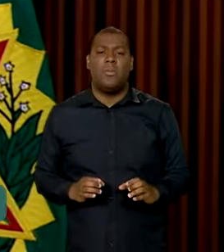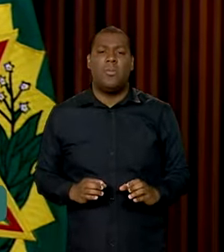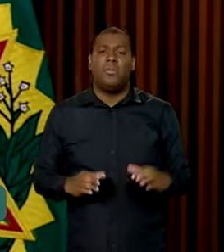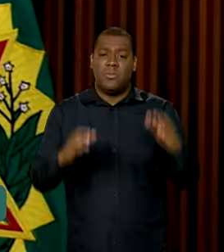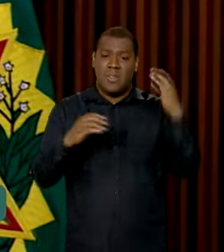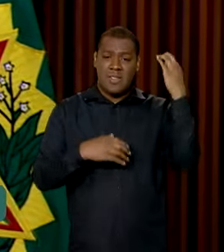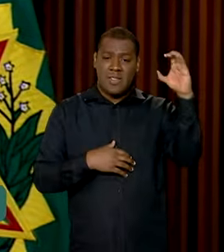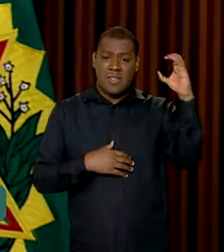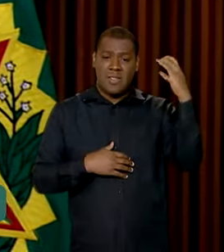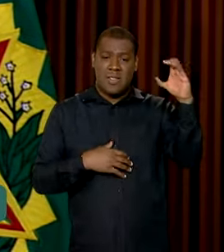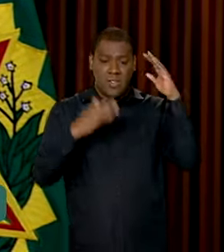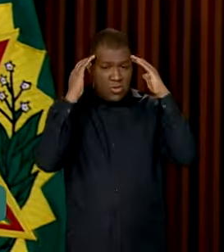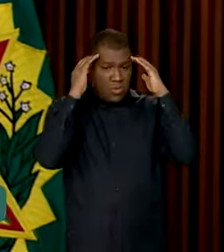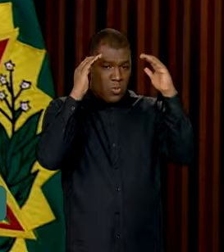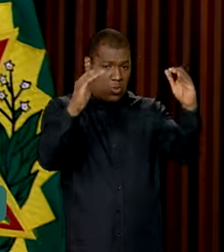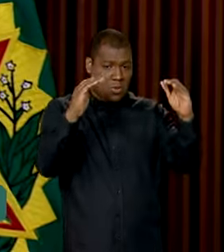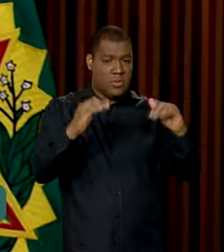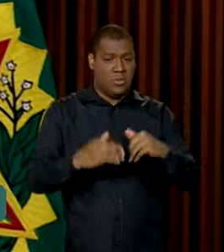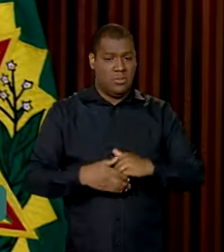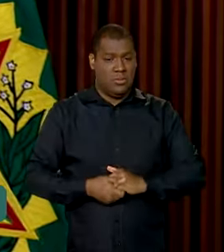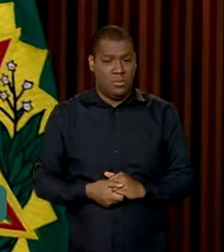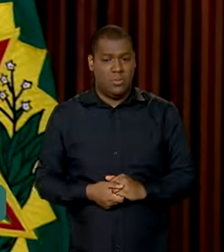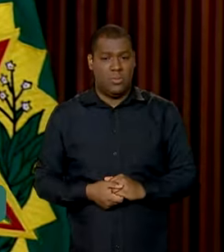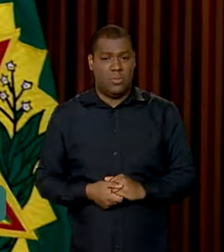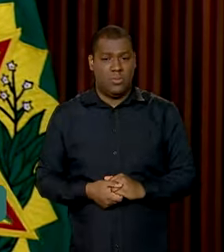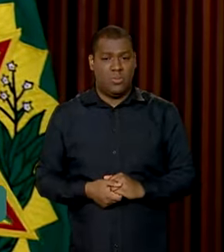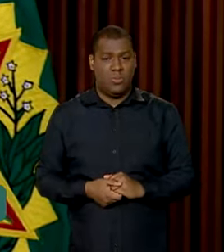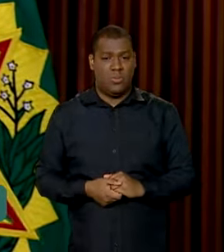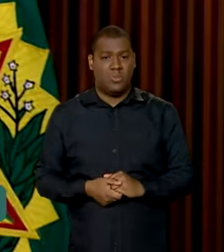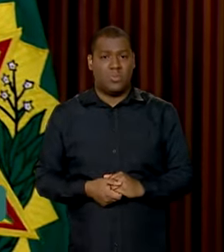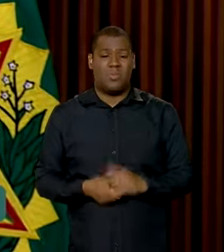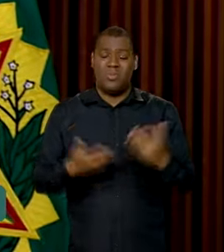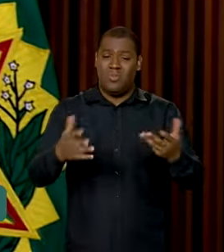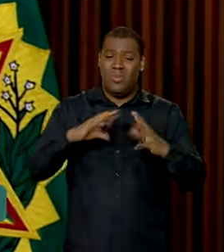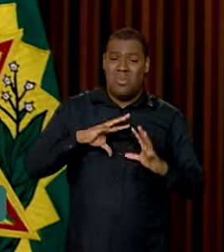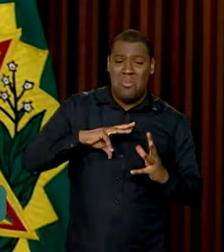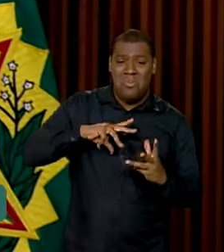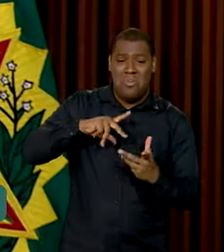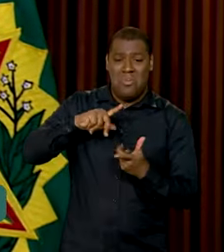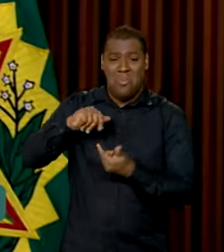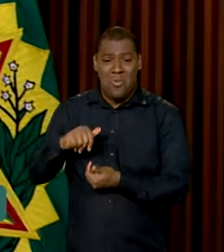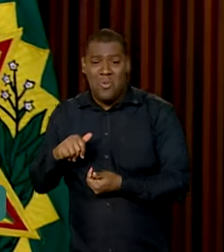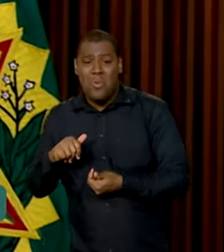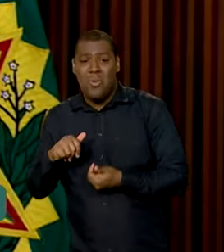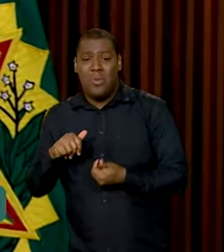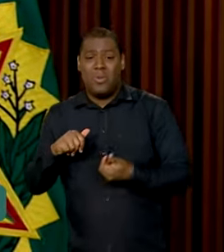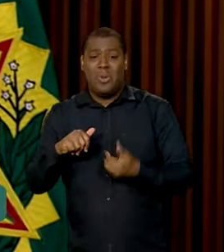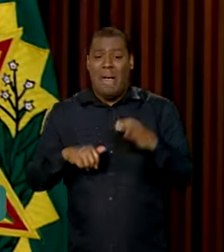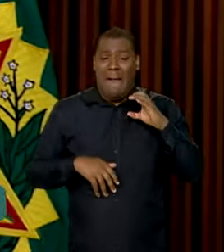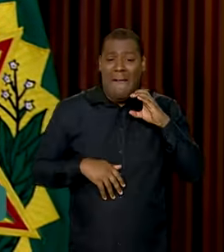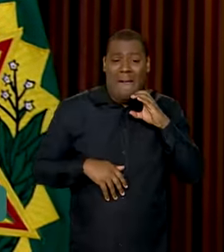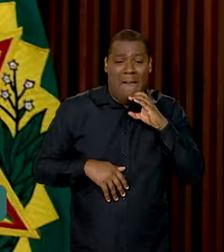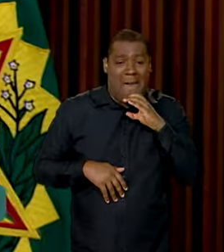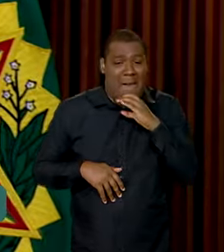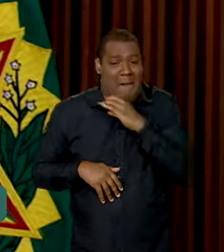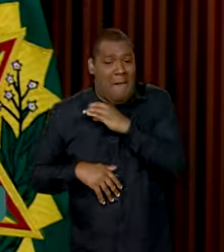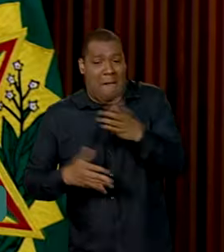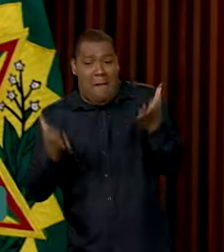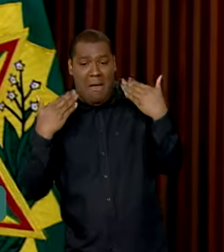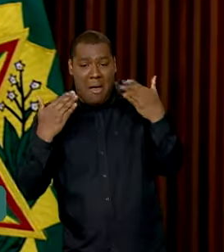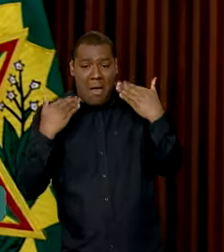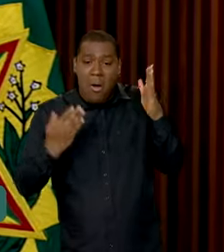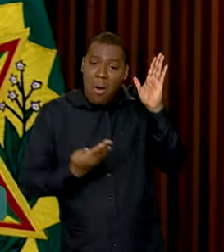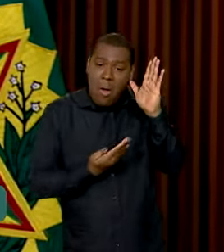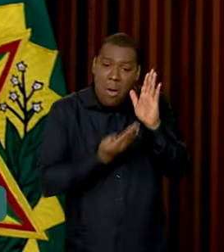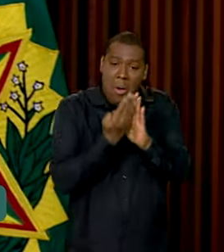ciência nos ensina. Nós não podemos deixar o planeta Terra ter um aquecimento acima de um grau e meio. Isso é um